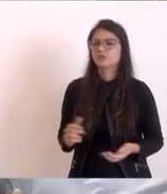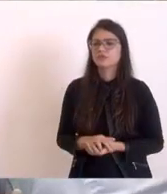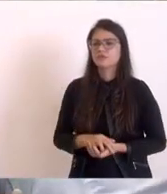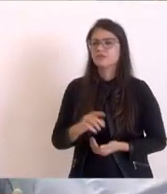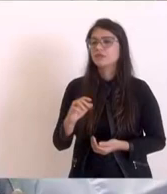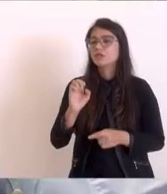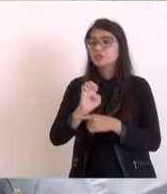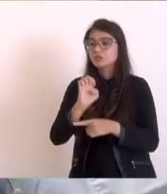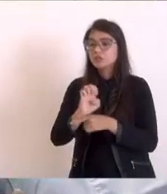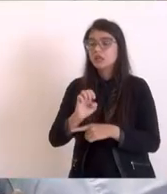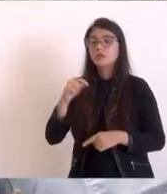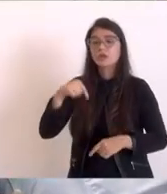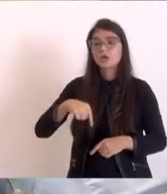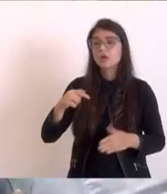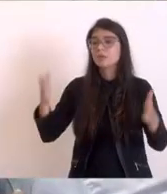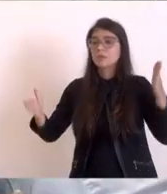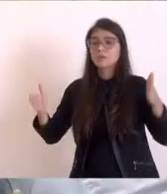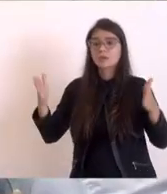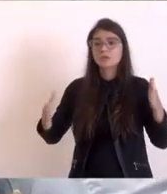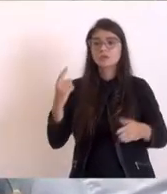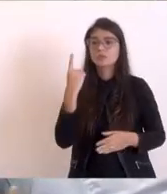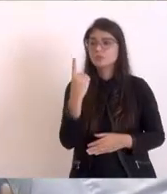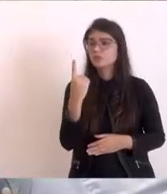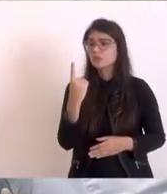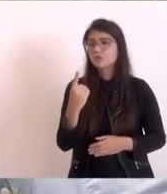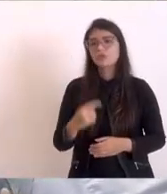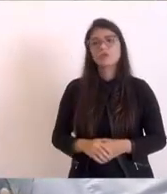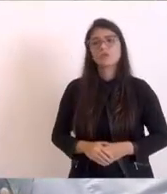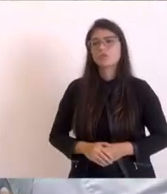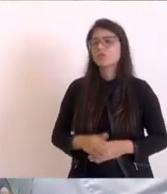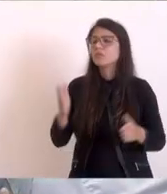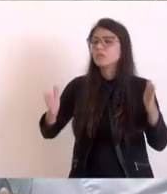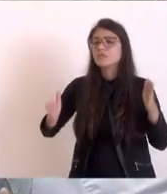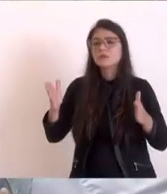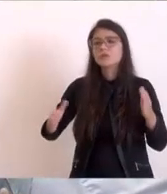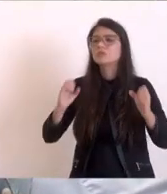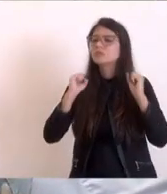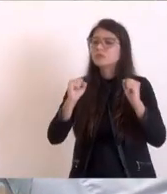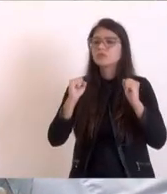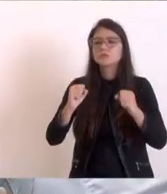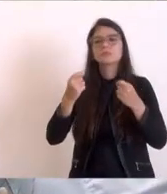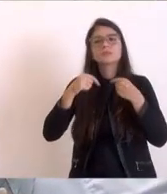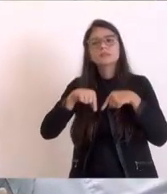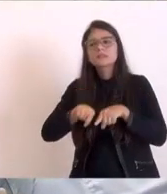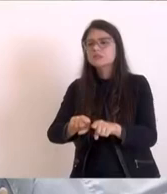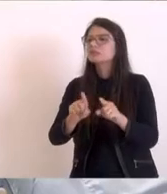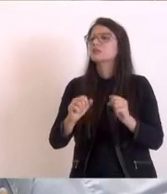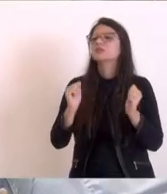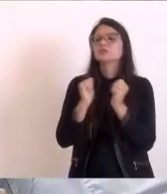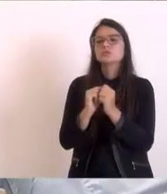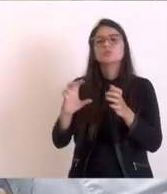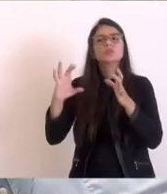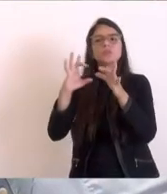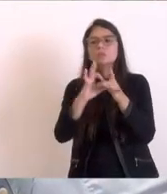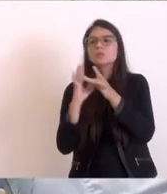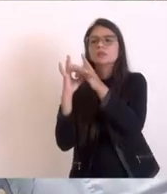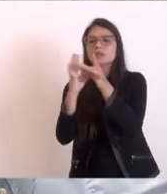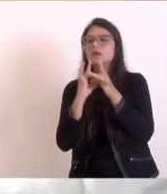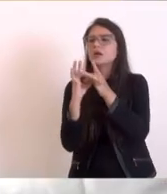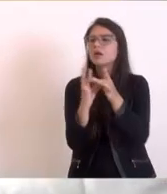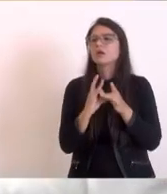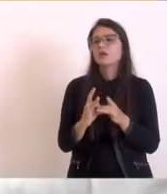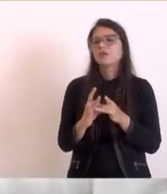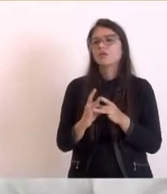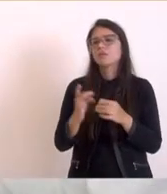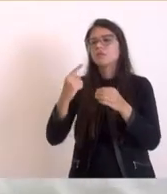o Estado vive um momento único, um momento que pode fazer parcerias de investimentos, tem feito isso com os municípios.